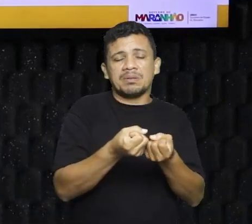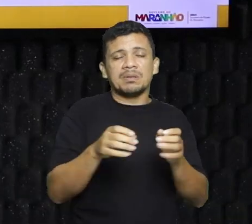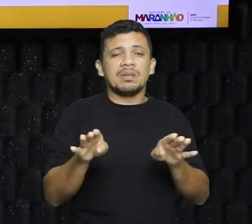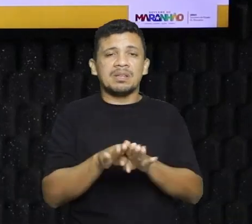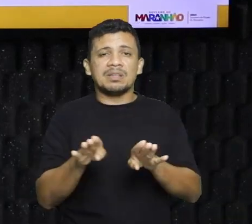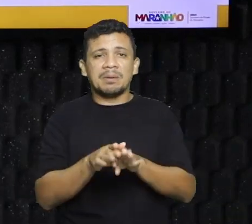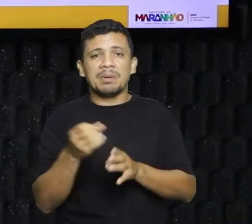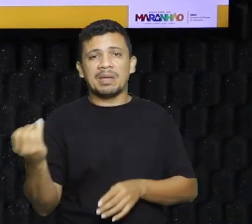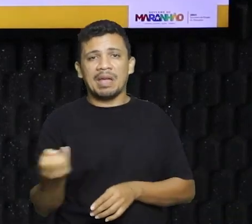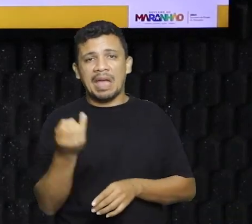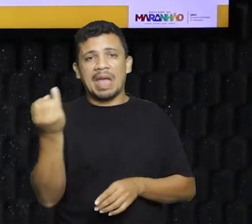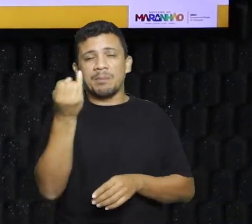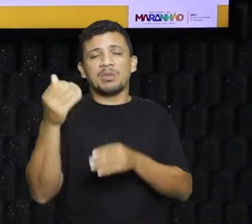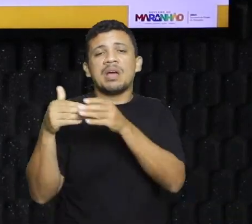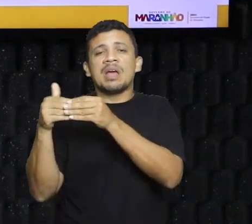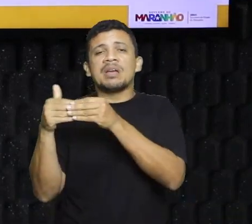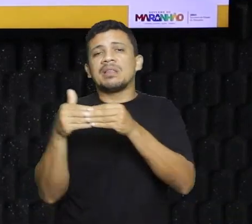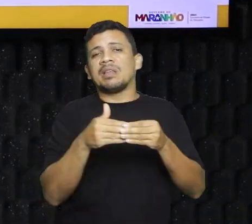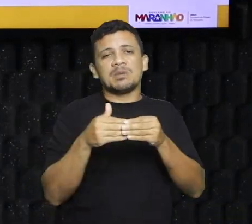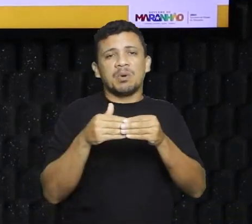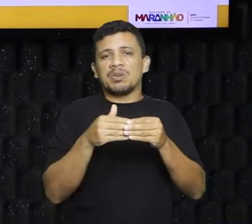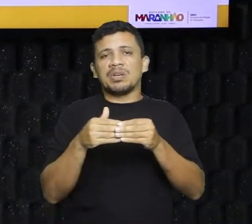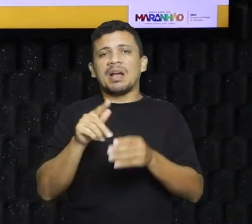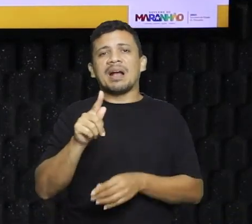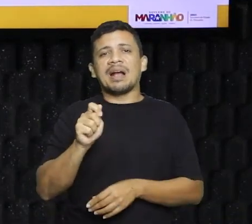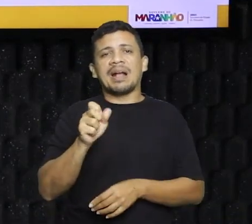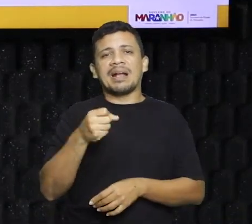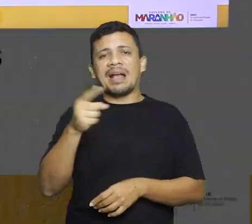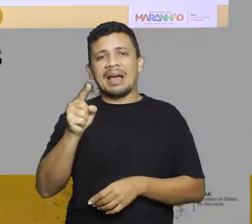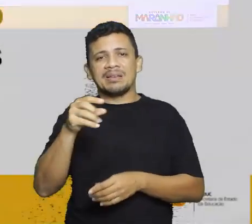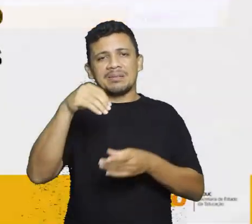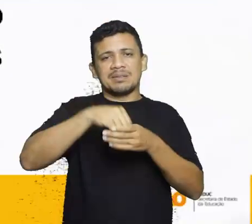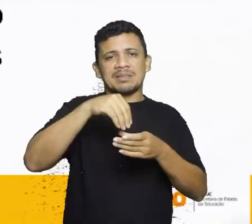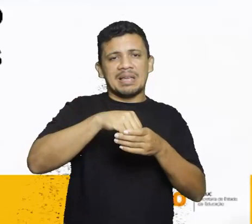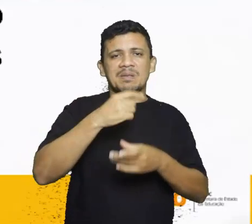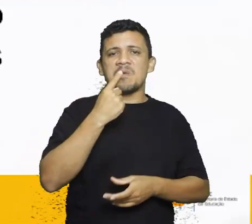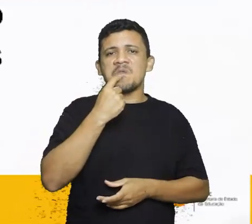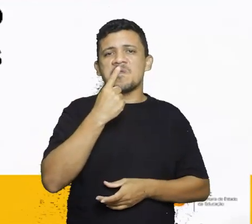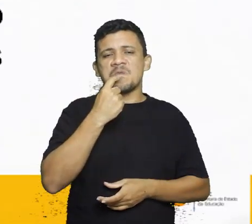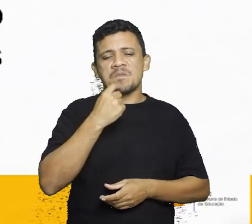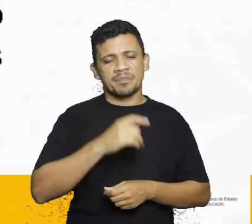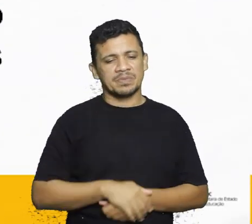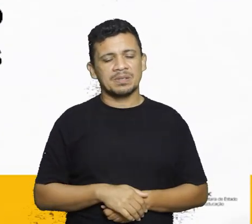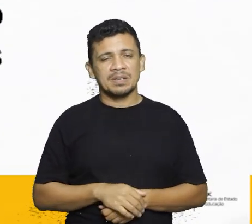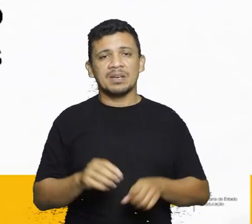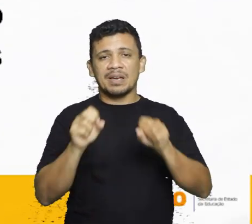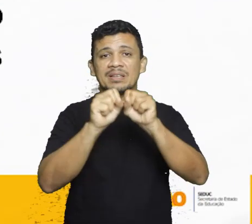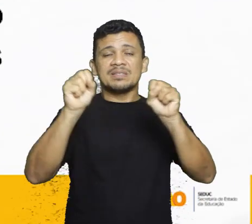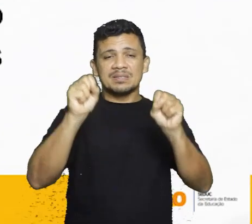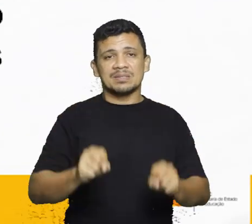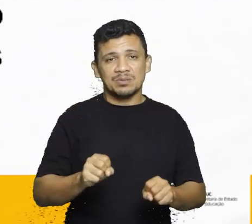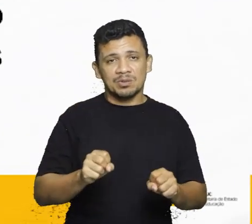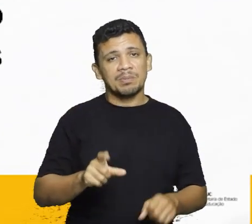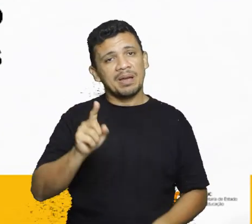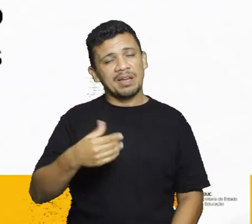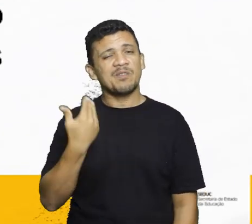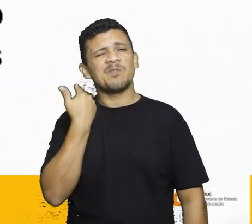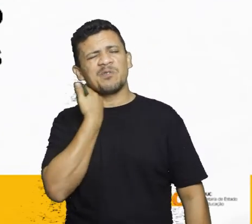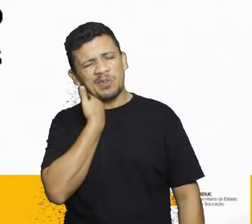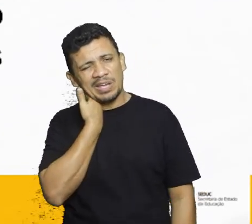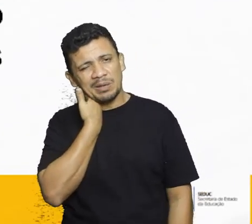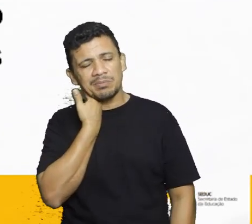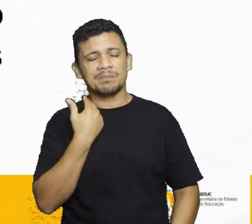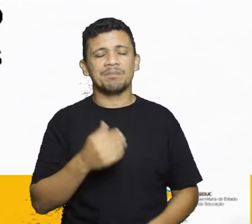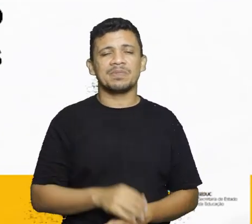de transporte gasoso na corrente sanguínea Então, os sintomas que a malária vai causar são essas febres constantes,